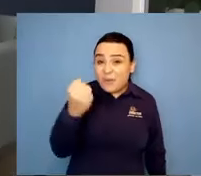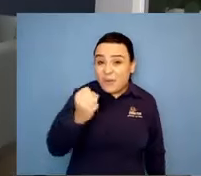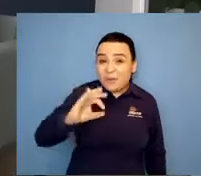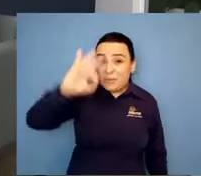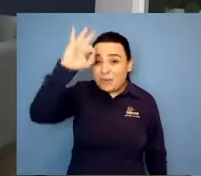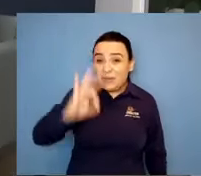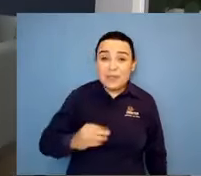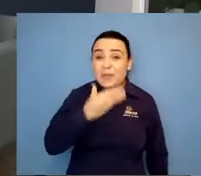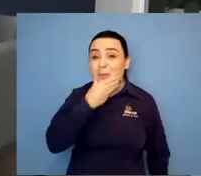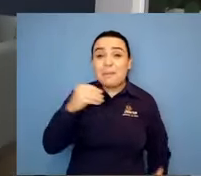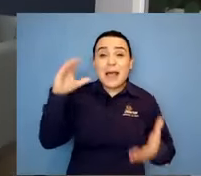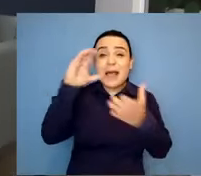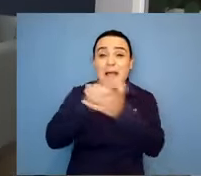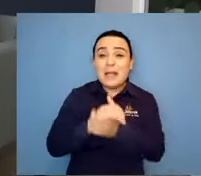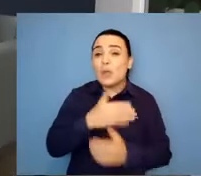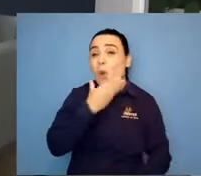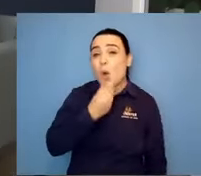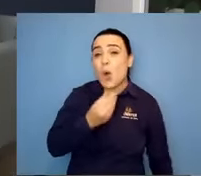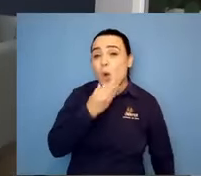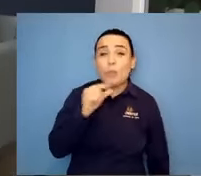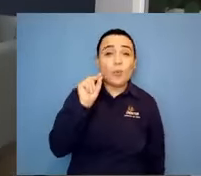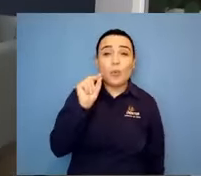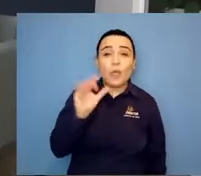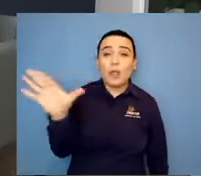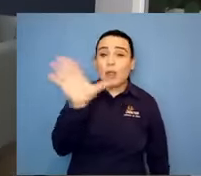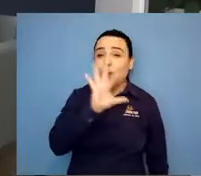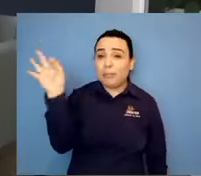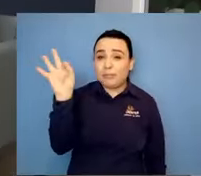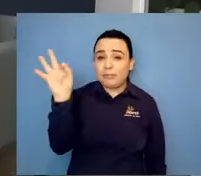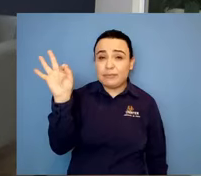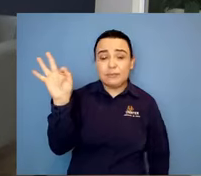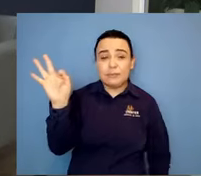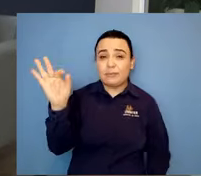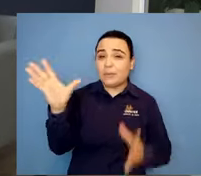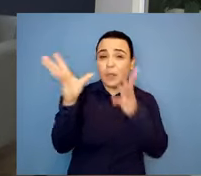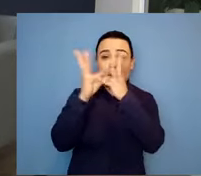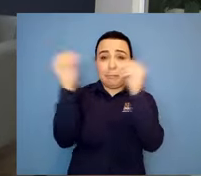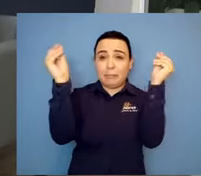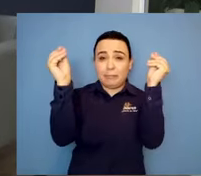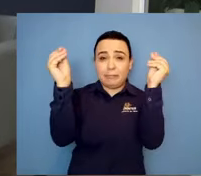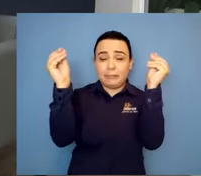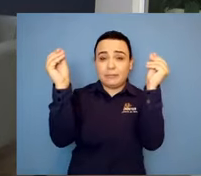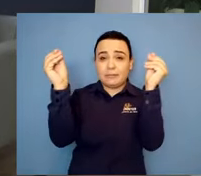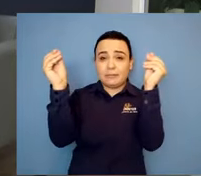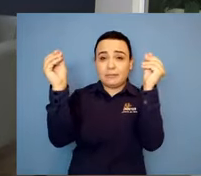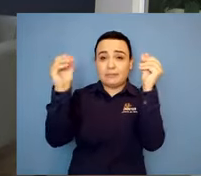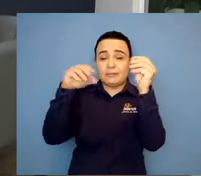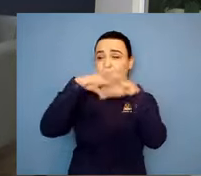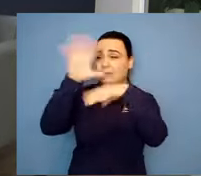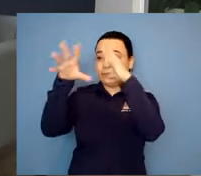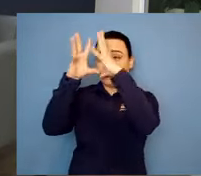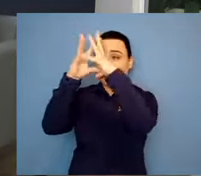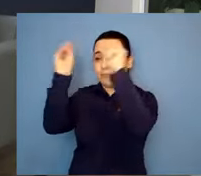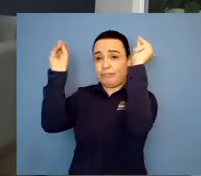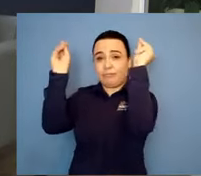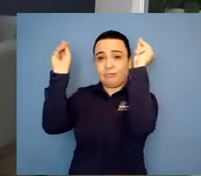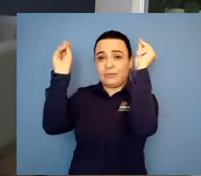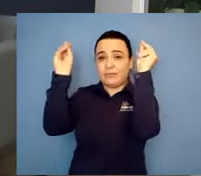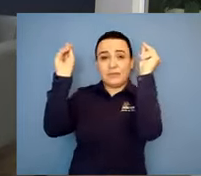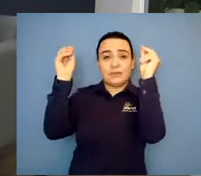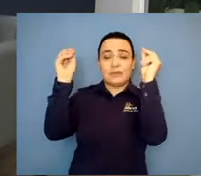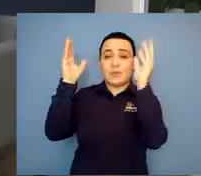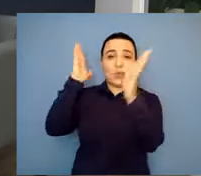É uma triste realidade. Sim. Tristíssima. Conheço alguns pais que ficaram, graças a Deus, existem,